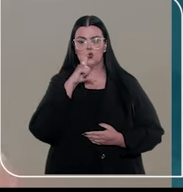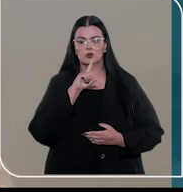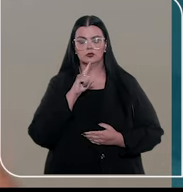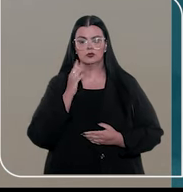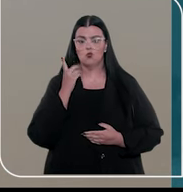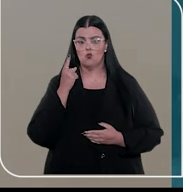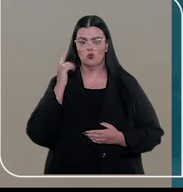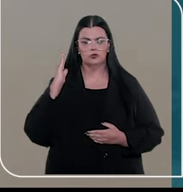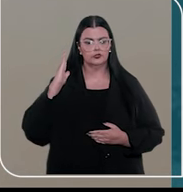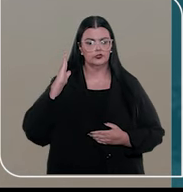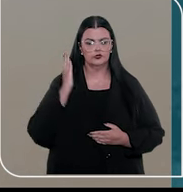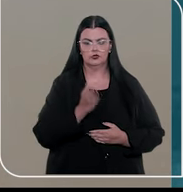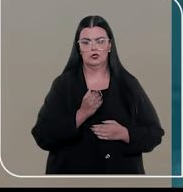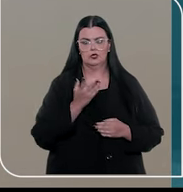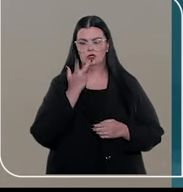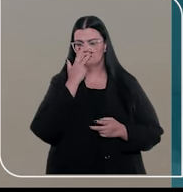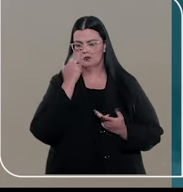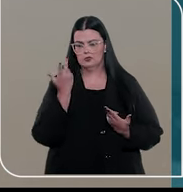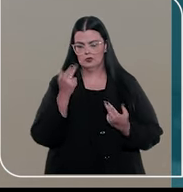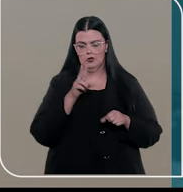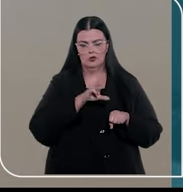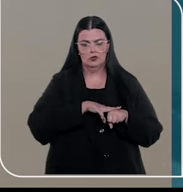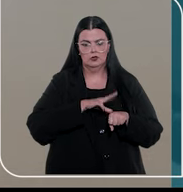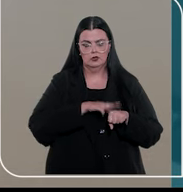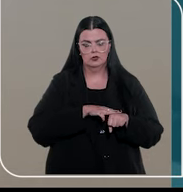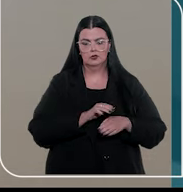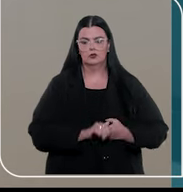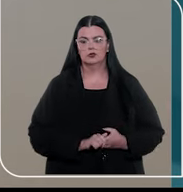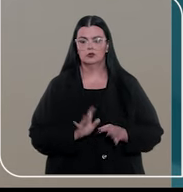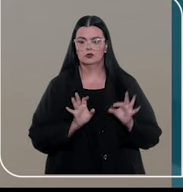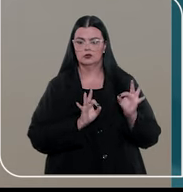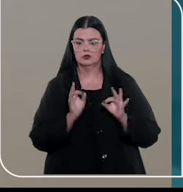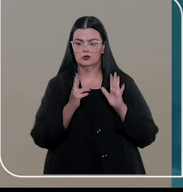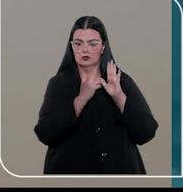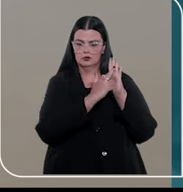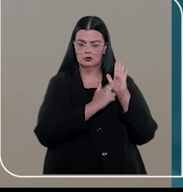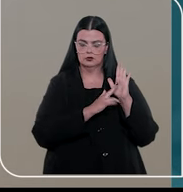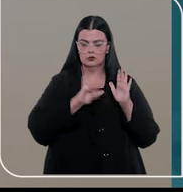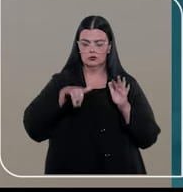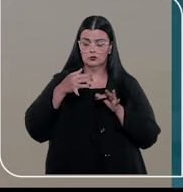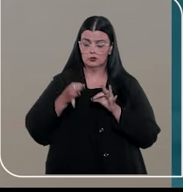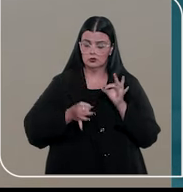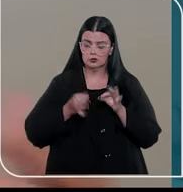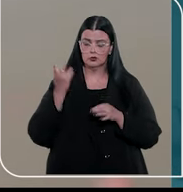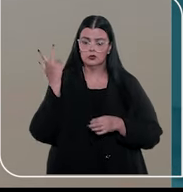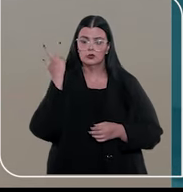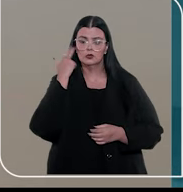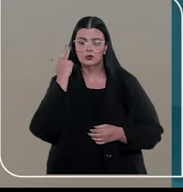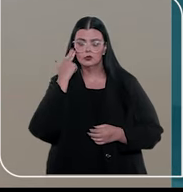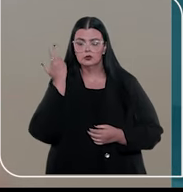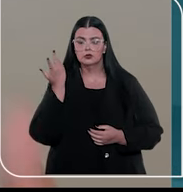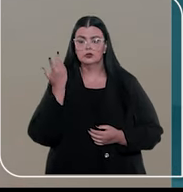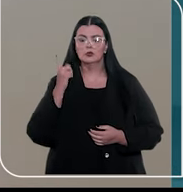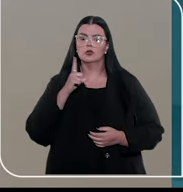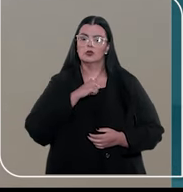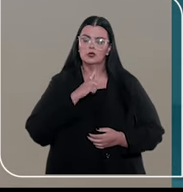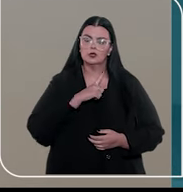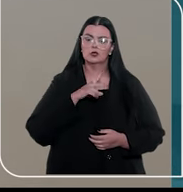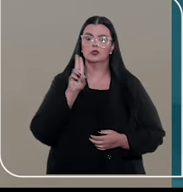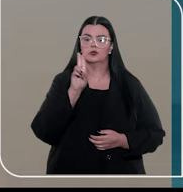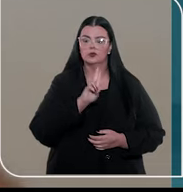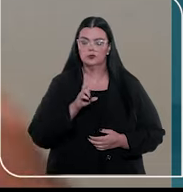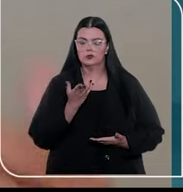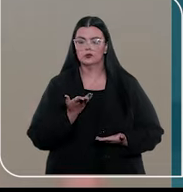consegue fazer uma fórmula matemática na aplicação das normas jurídicas, então é comum, é corriqueiro